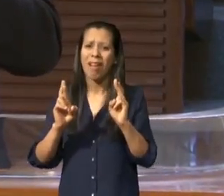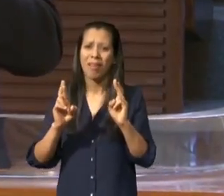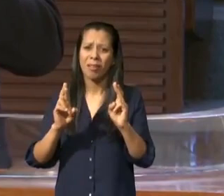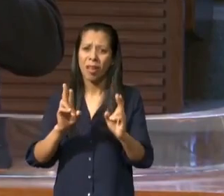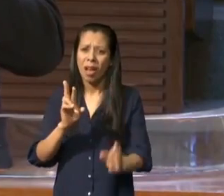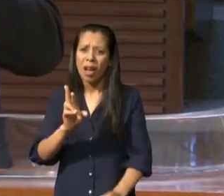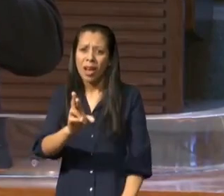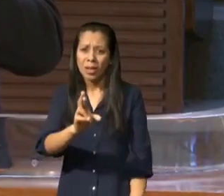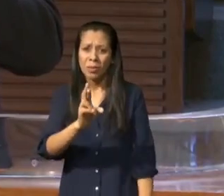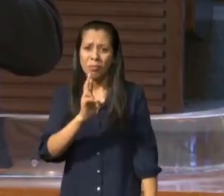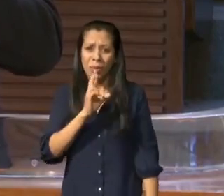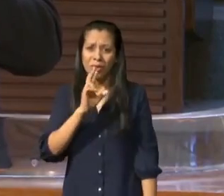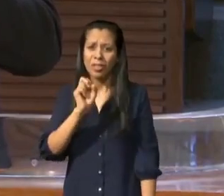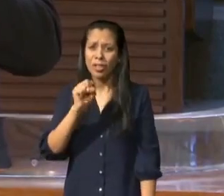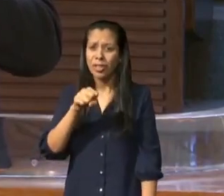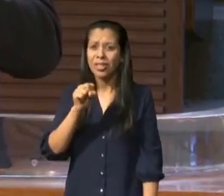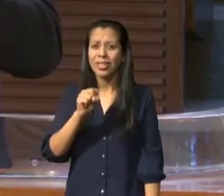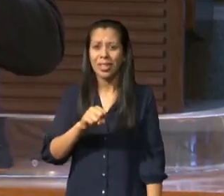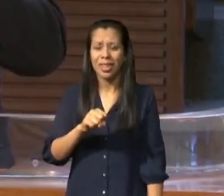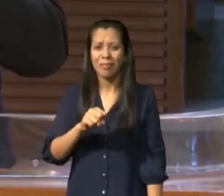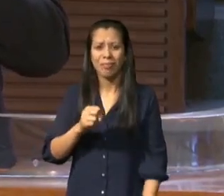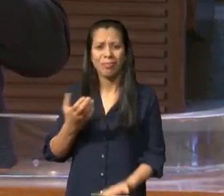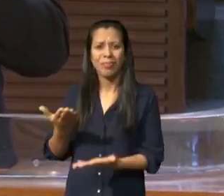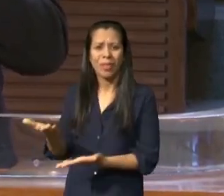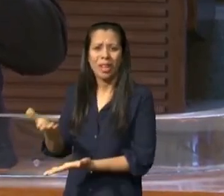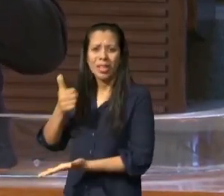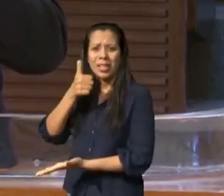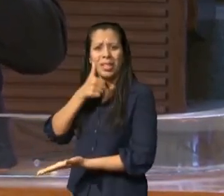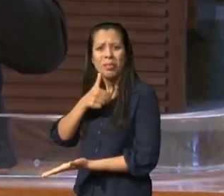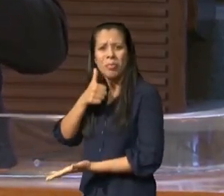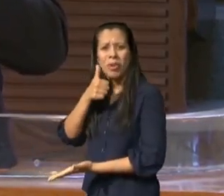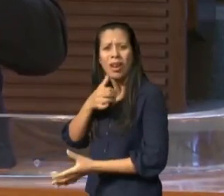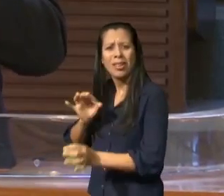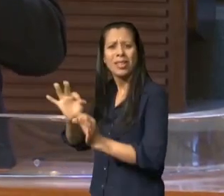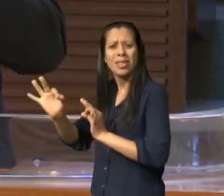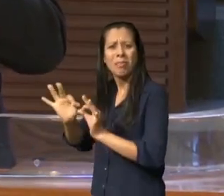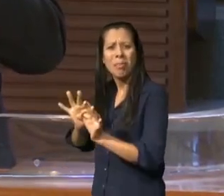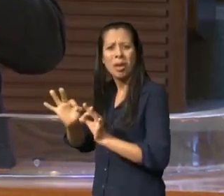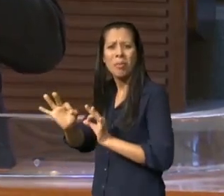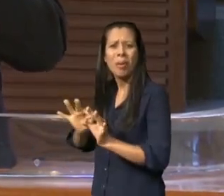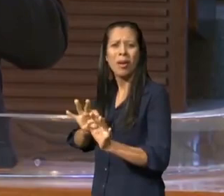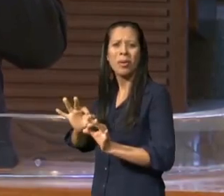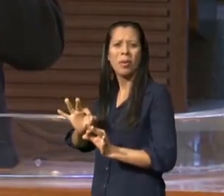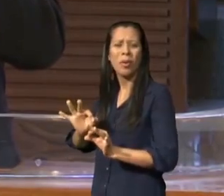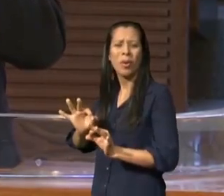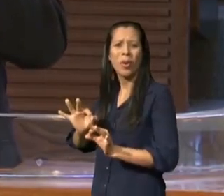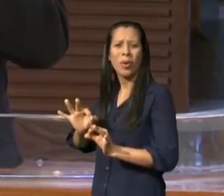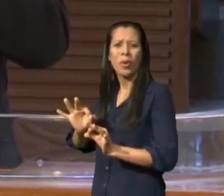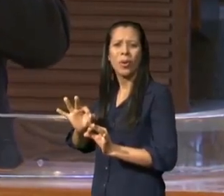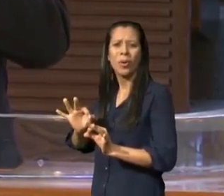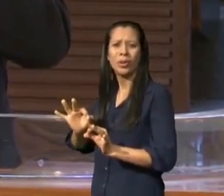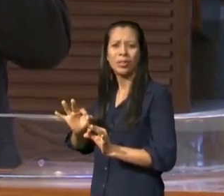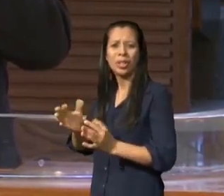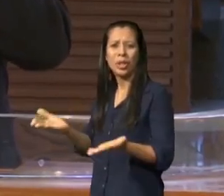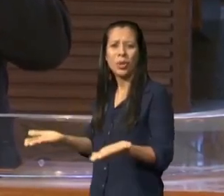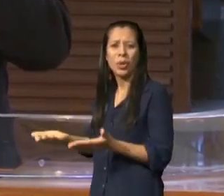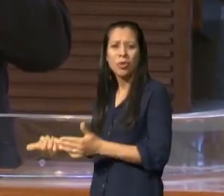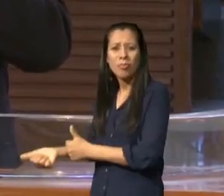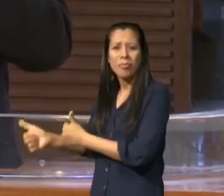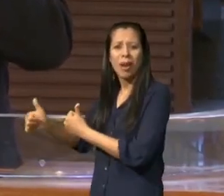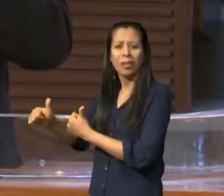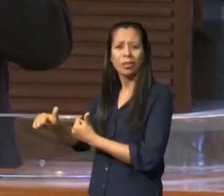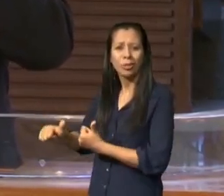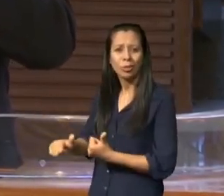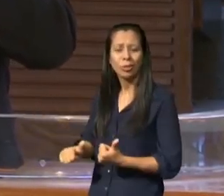a Isildia se preparou tanto para isso e hoje selou sua vida com Cristo que nós